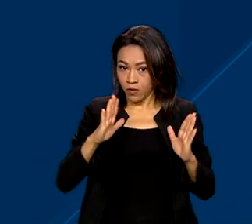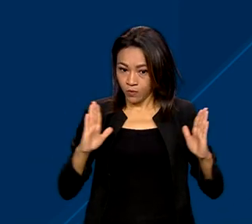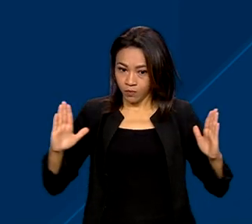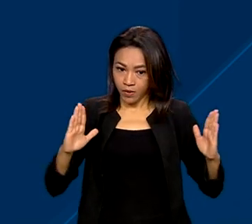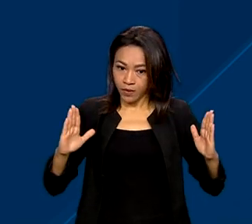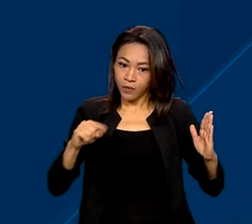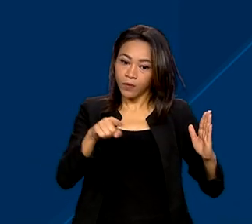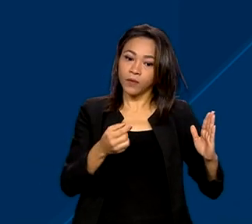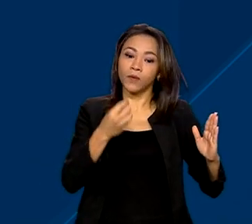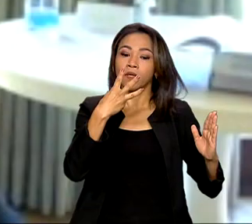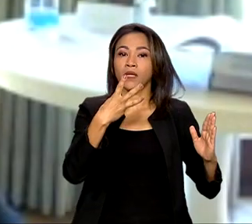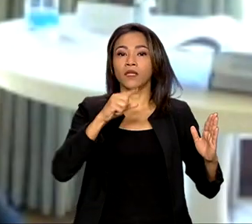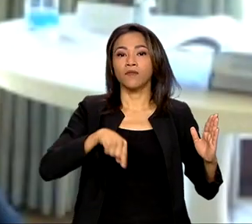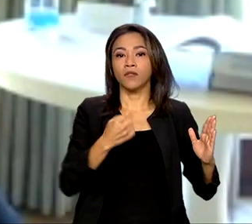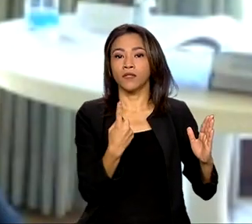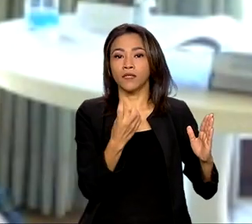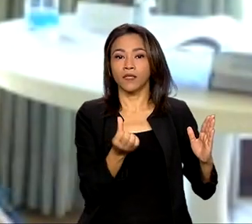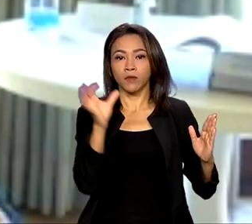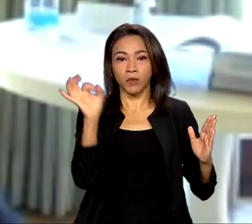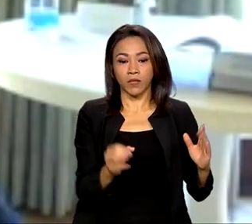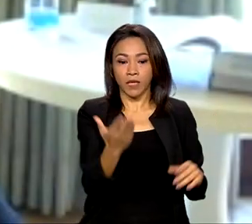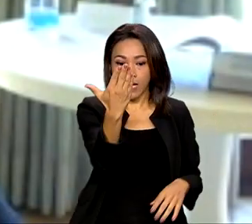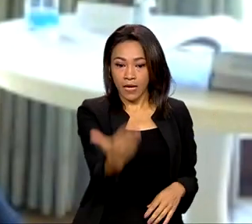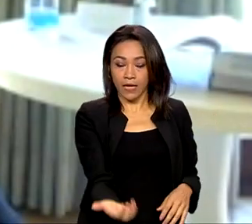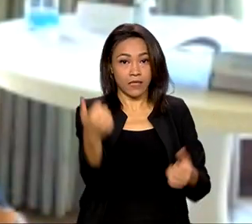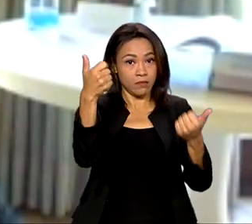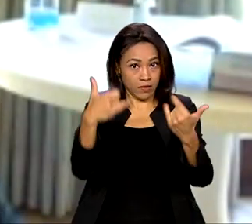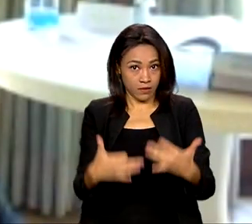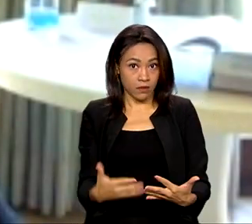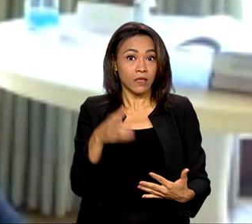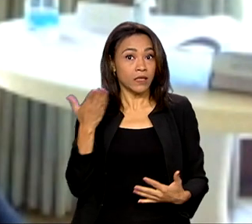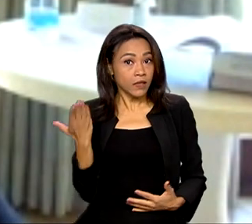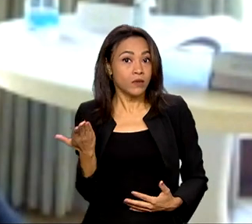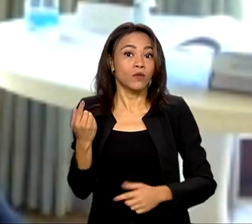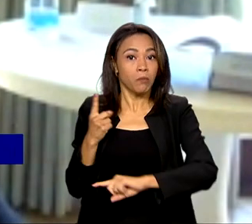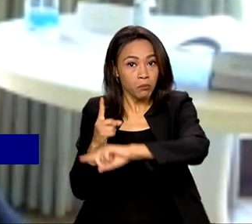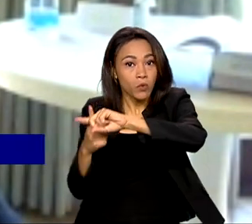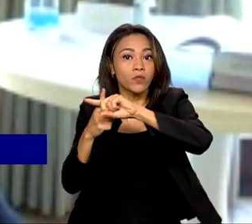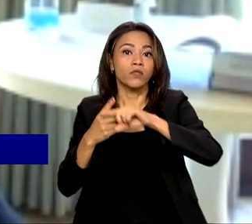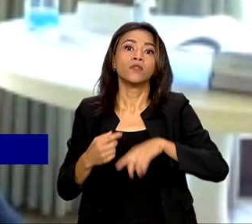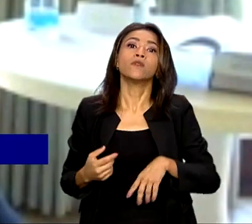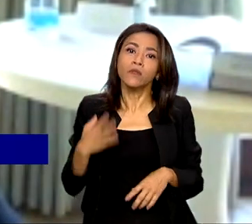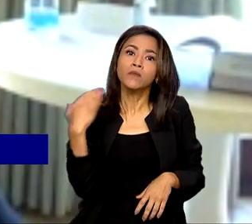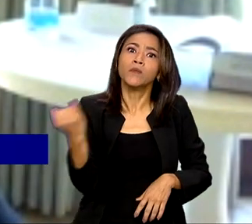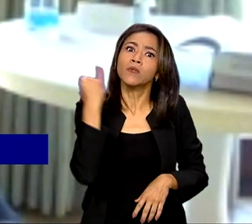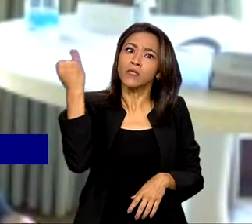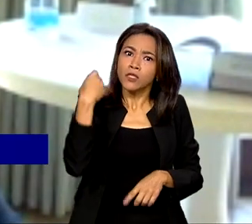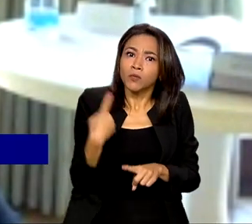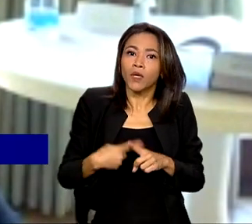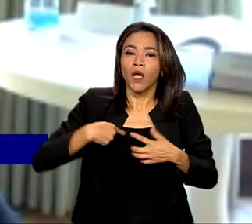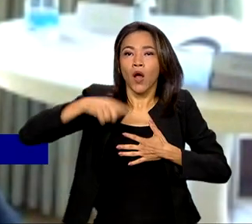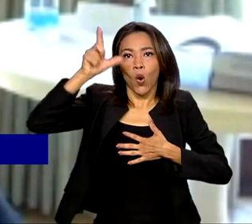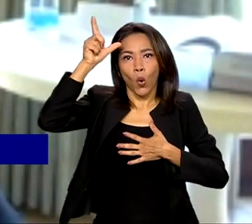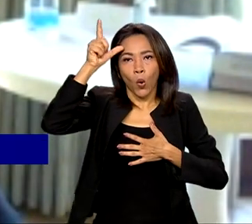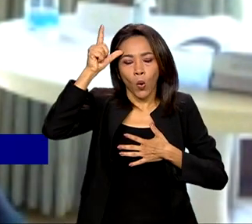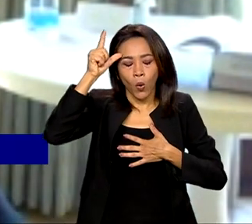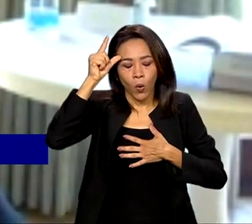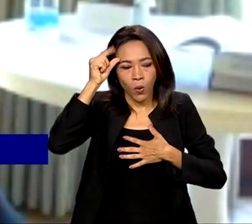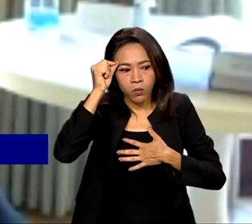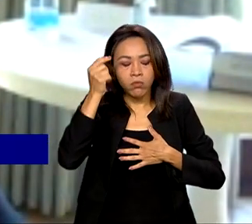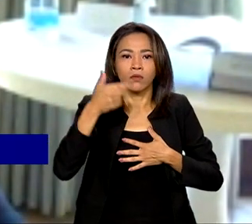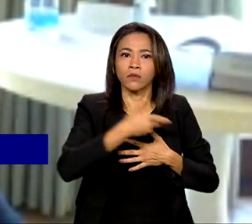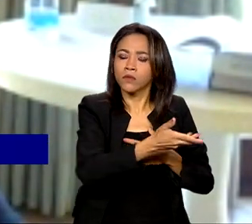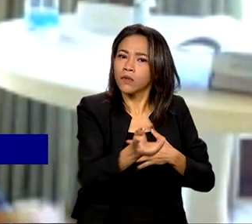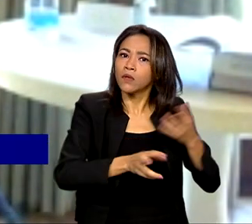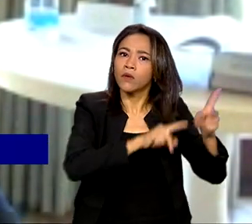,16%. Isso é muito importante, muito positivo e traz um alívio considerável para o conjunto da população e,